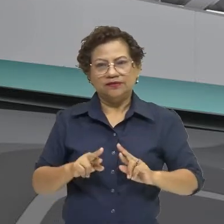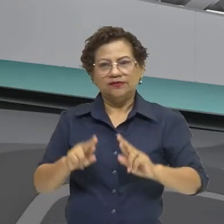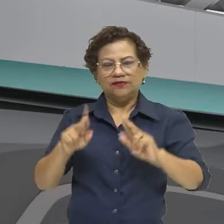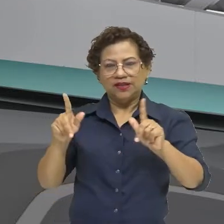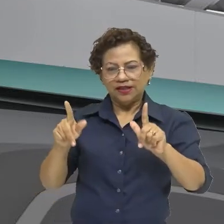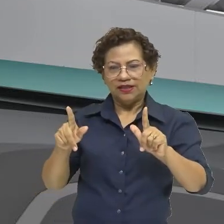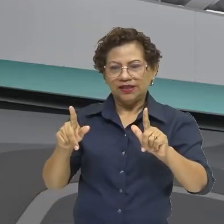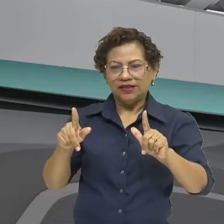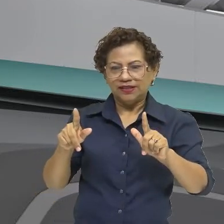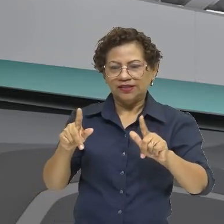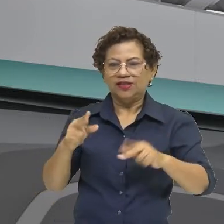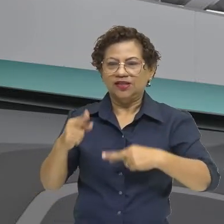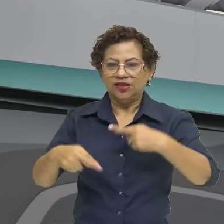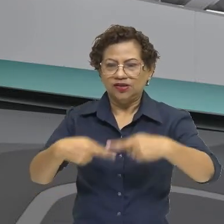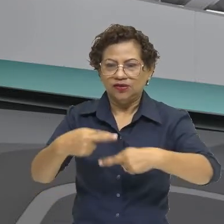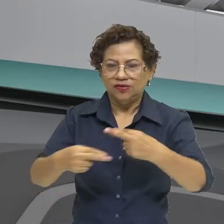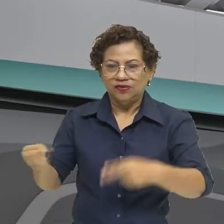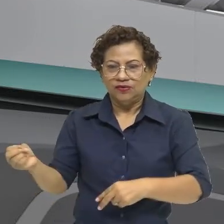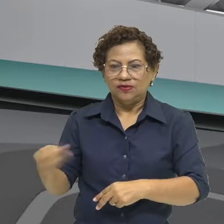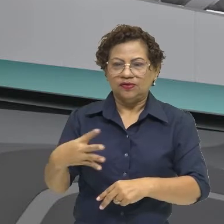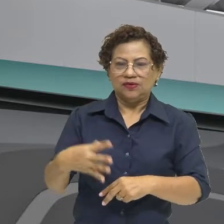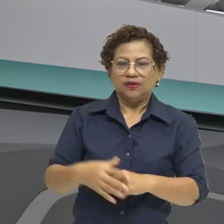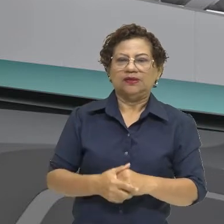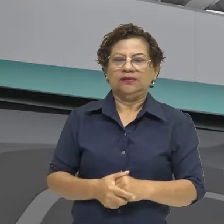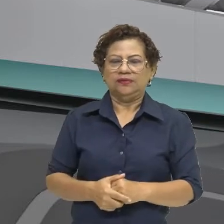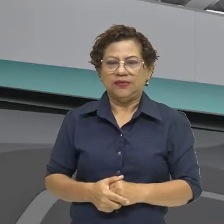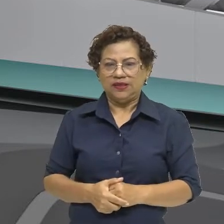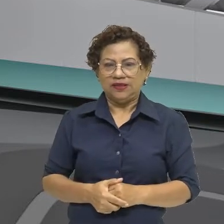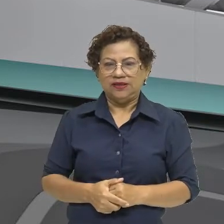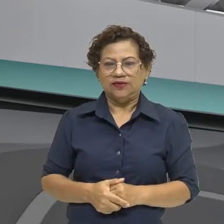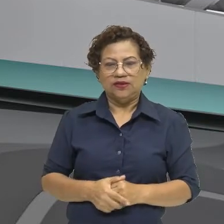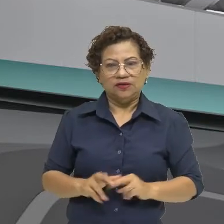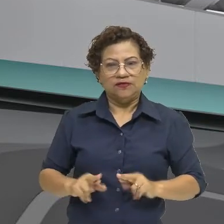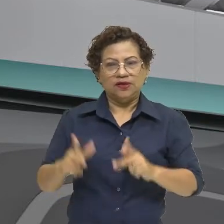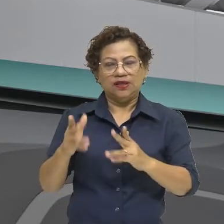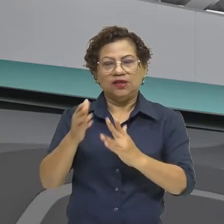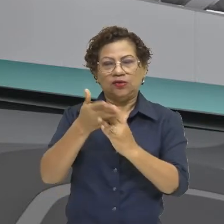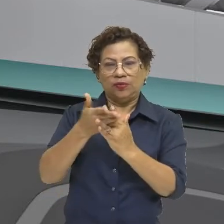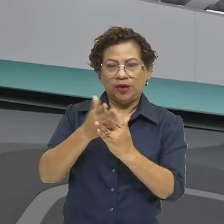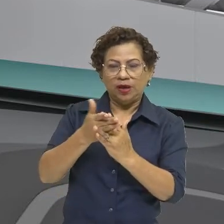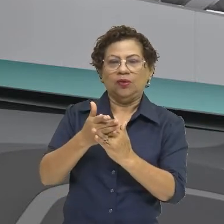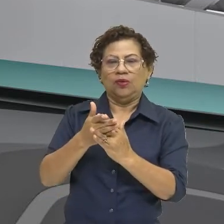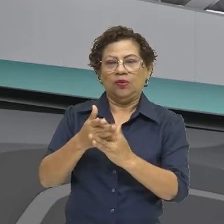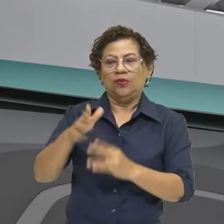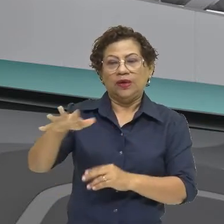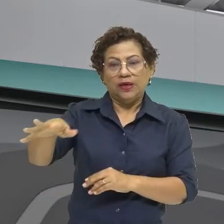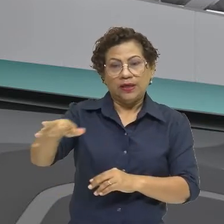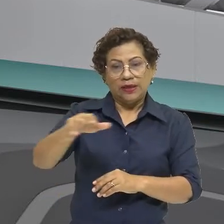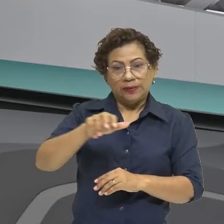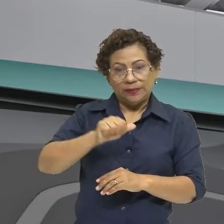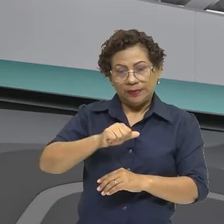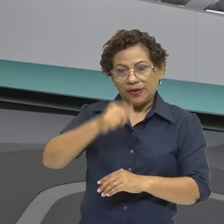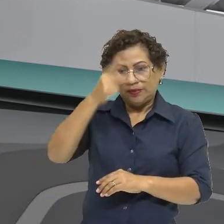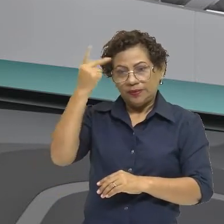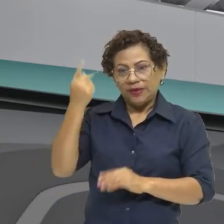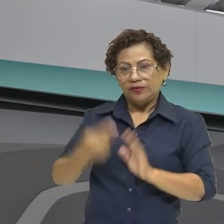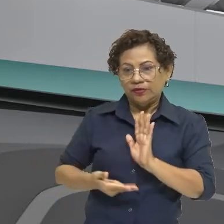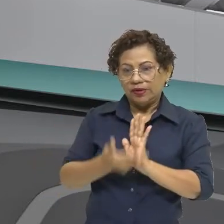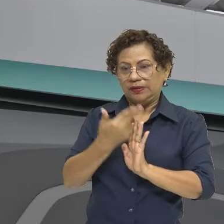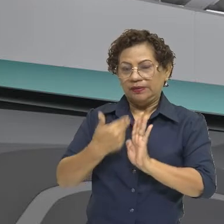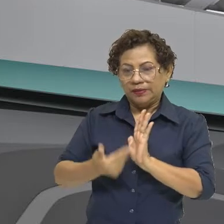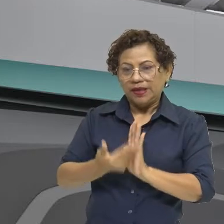dizer, um padrão. No barroco, não. Ele traz o povo e vai inserir numa cena bíblica. E esse